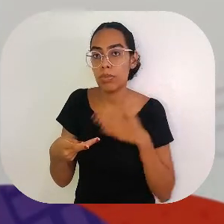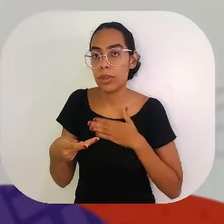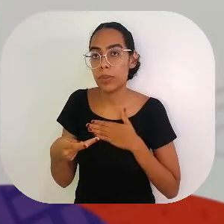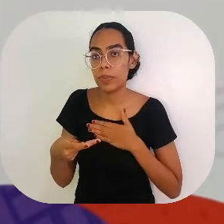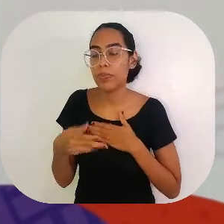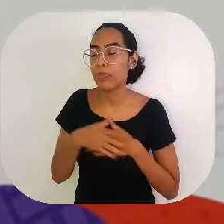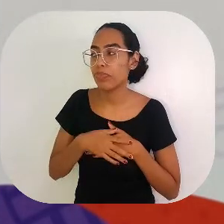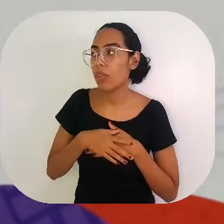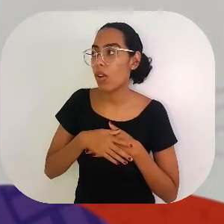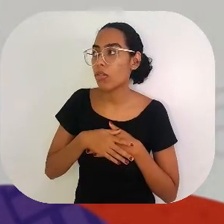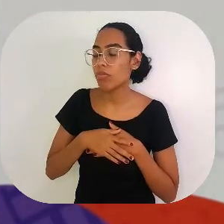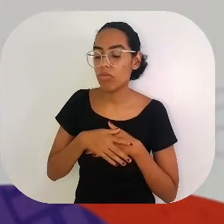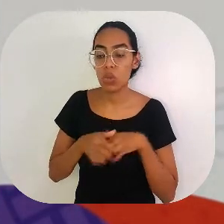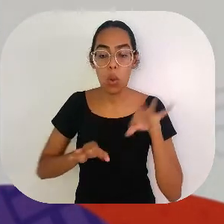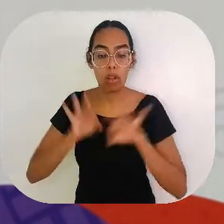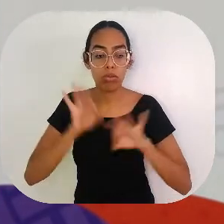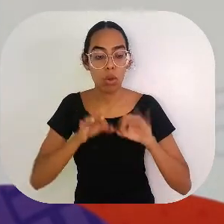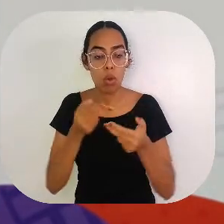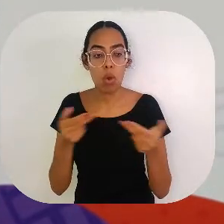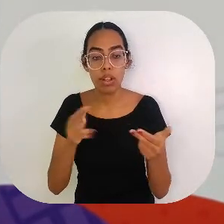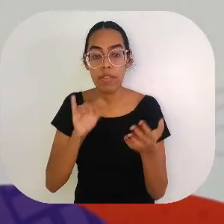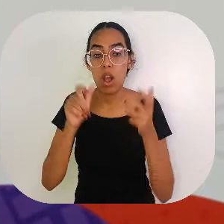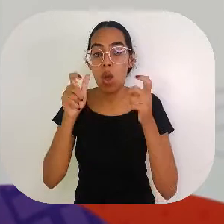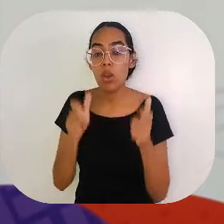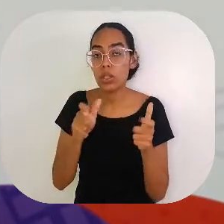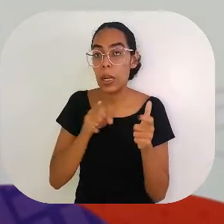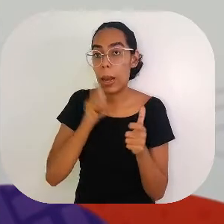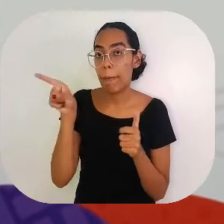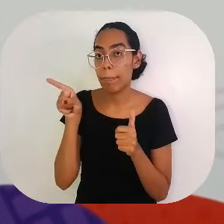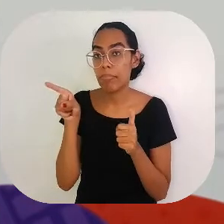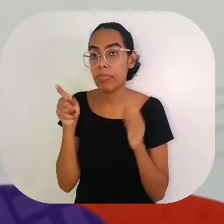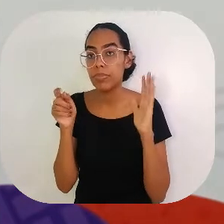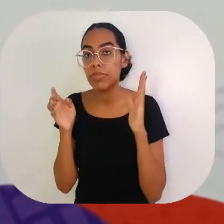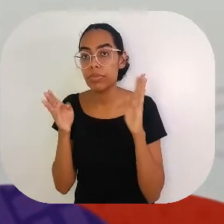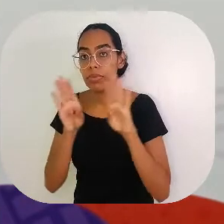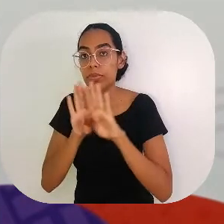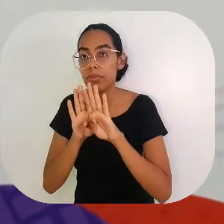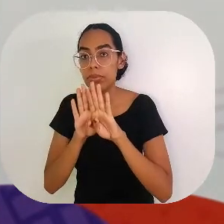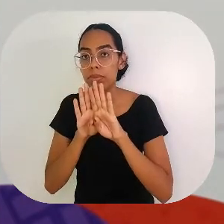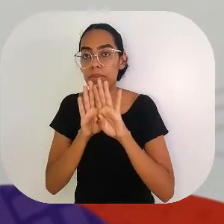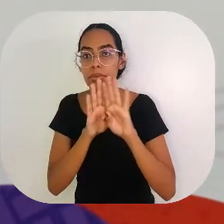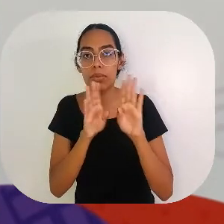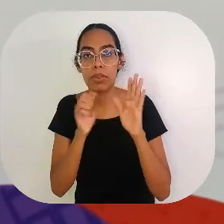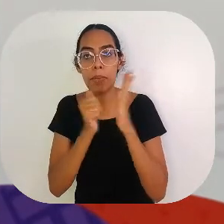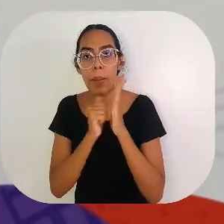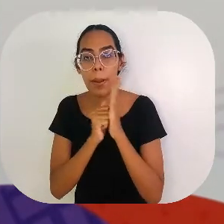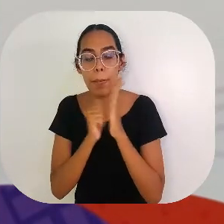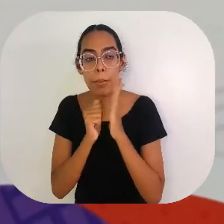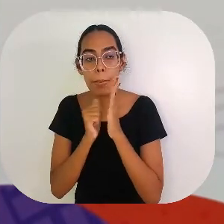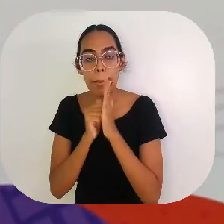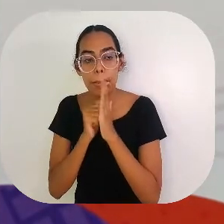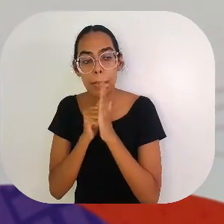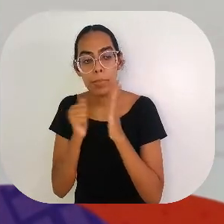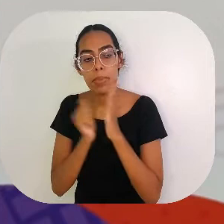dito e feito. Ele pegou as coisas dele, gente, e foi na casa do padre. Chegou lá, bateu na porta do padre. Seu padre!